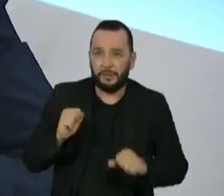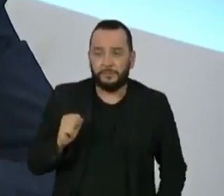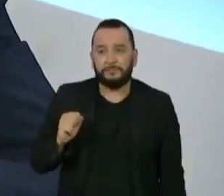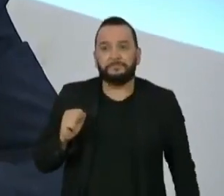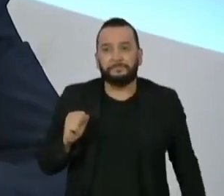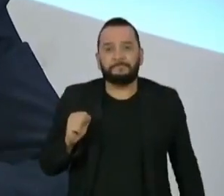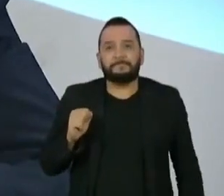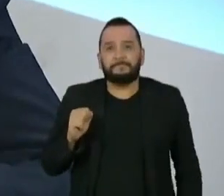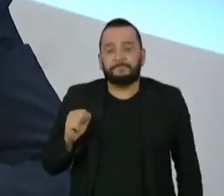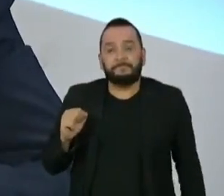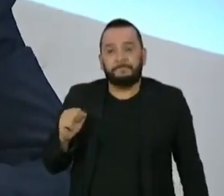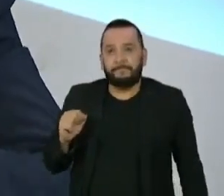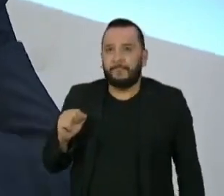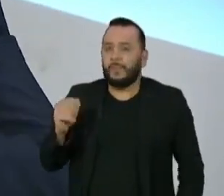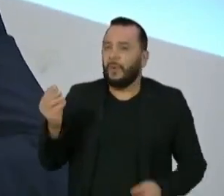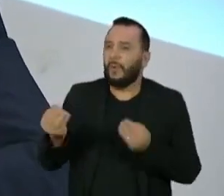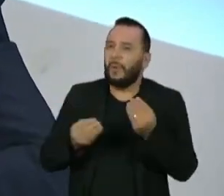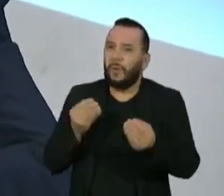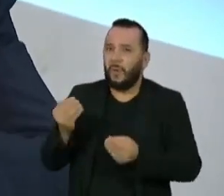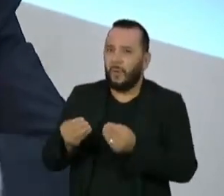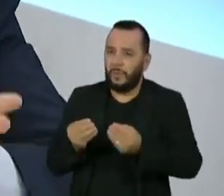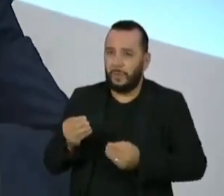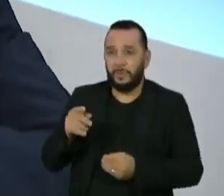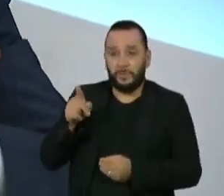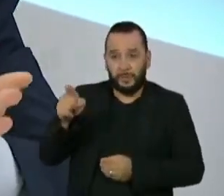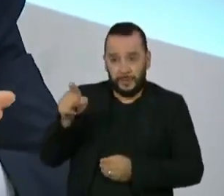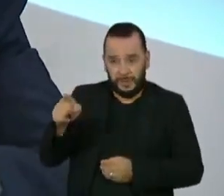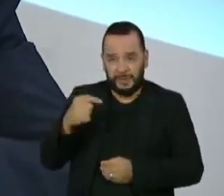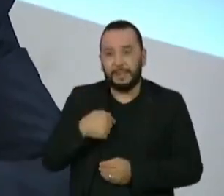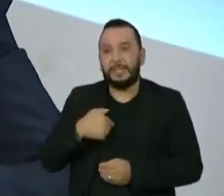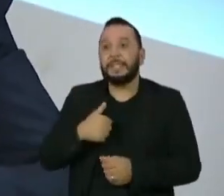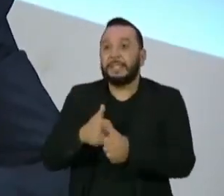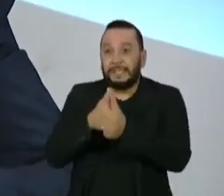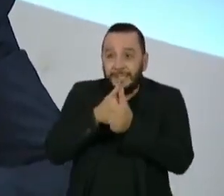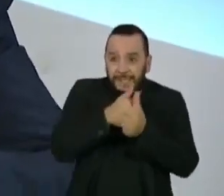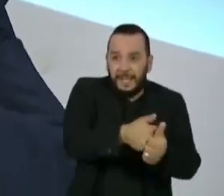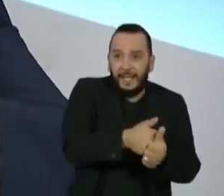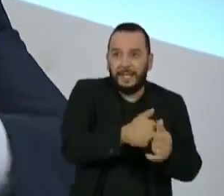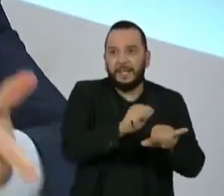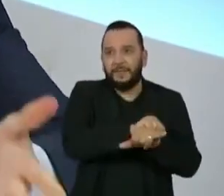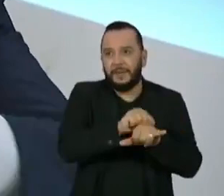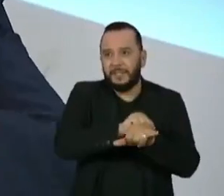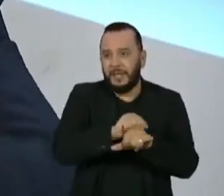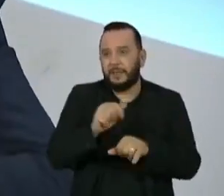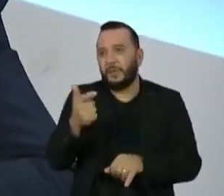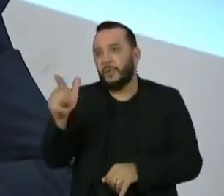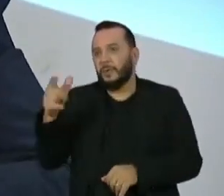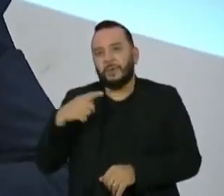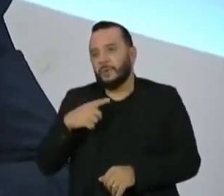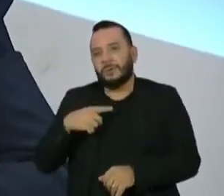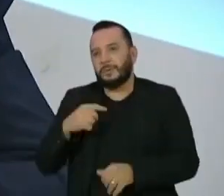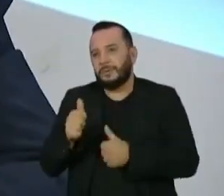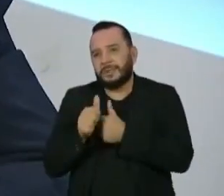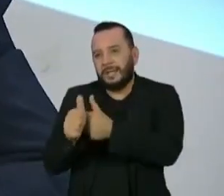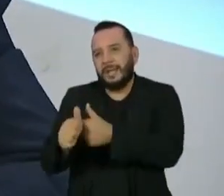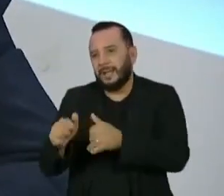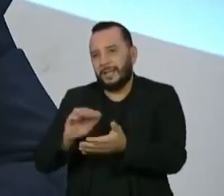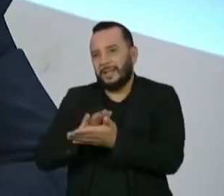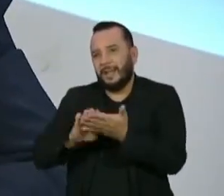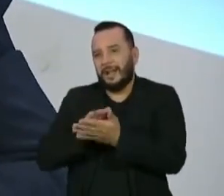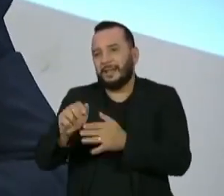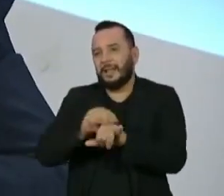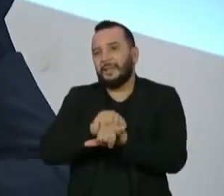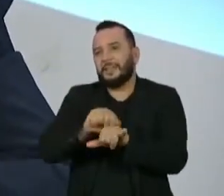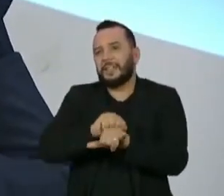Como é que é então para um lavajatista e um ex-lavajatista ser aliado na CPI de Renan